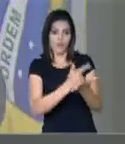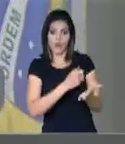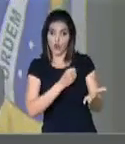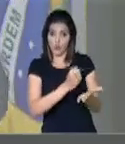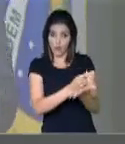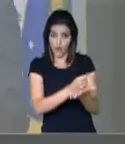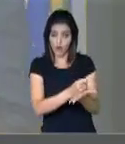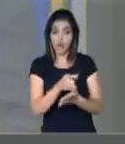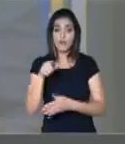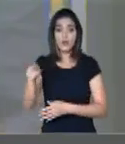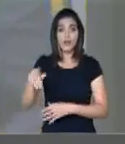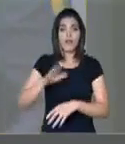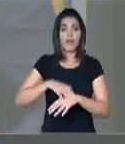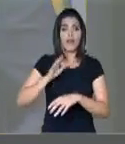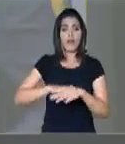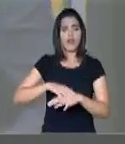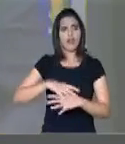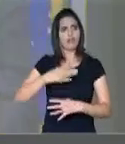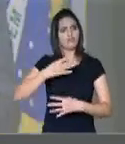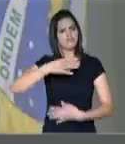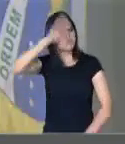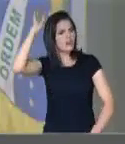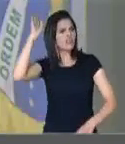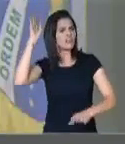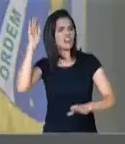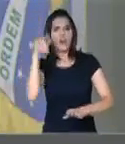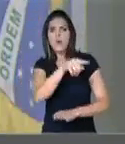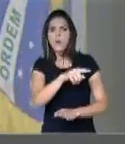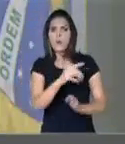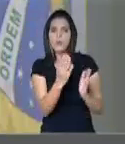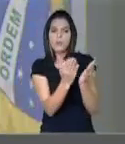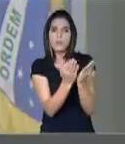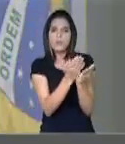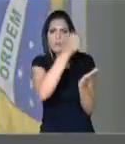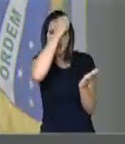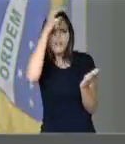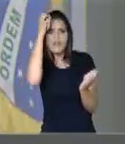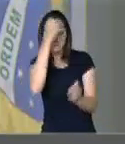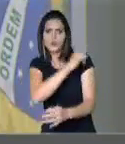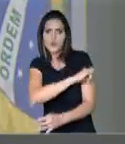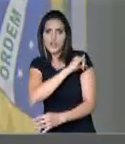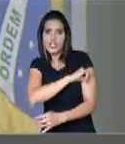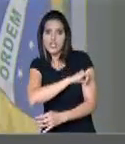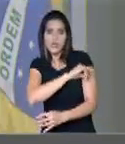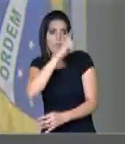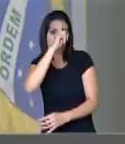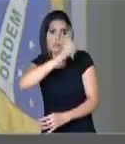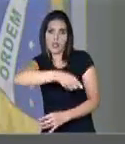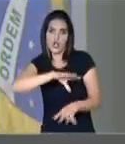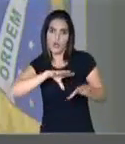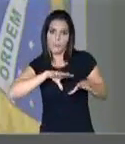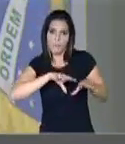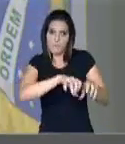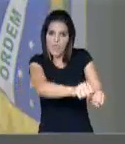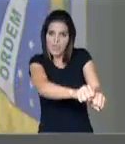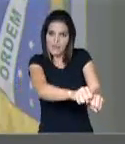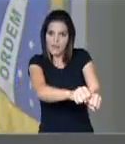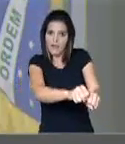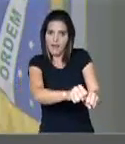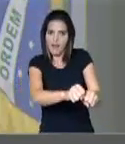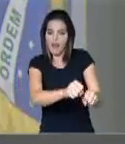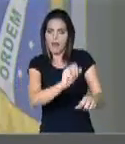revolta à decisão do prefeito Marcelo Crivella, em confiscar, em não